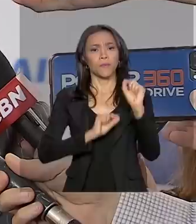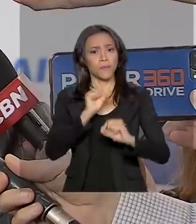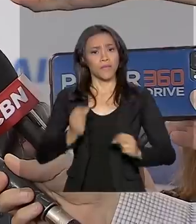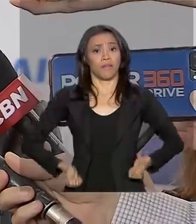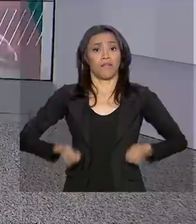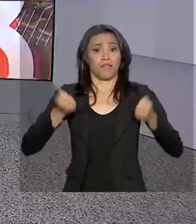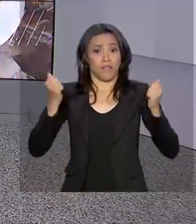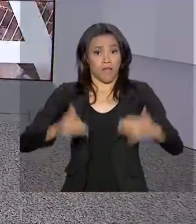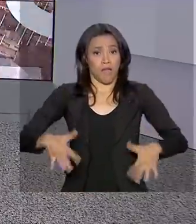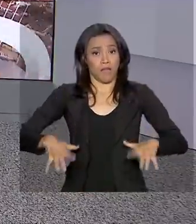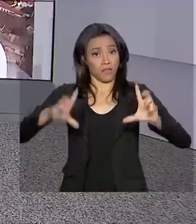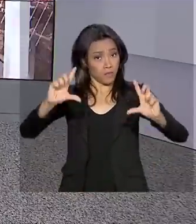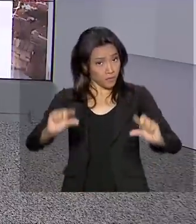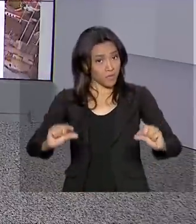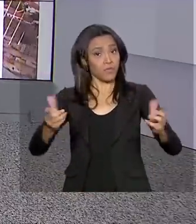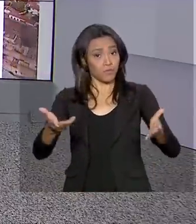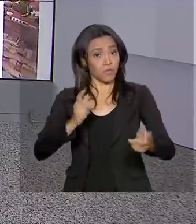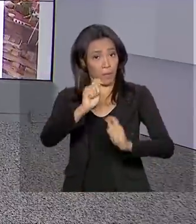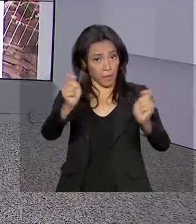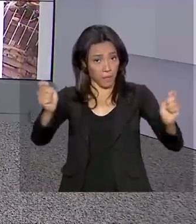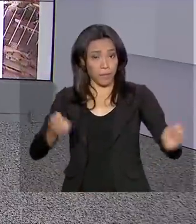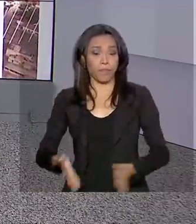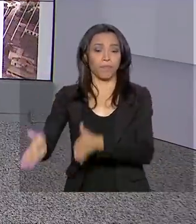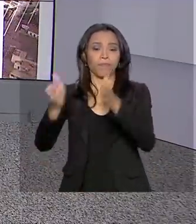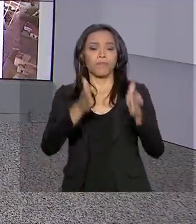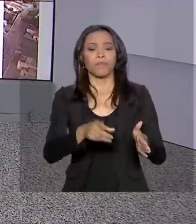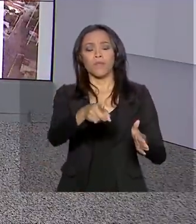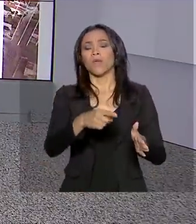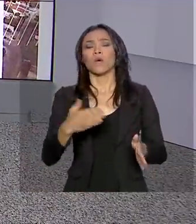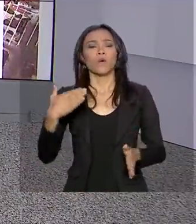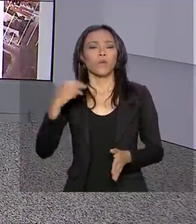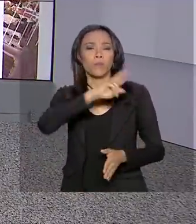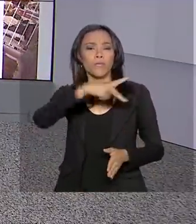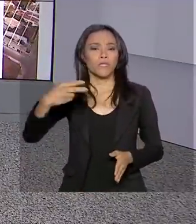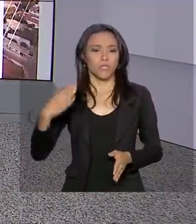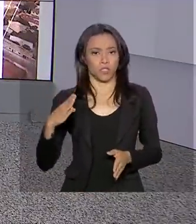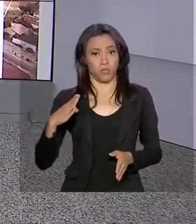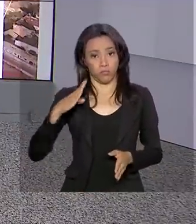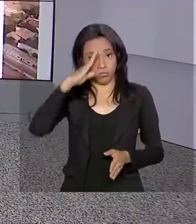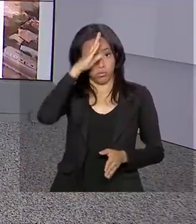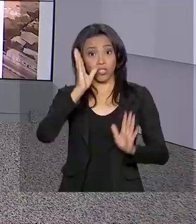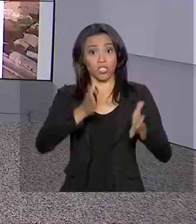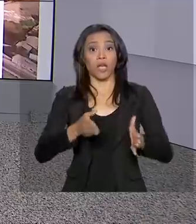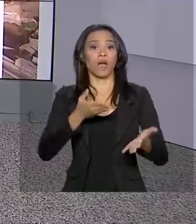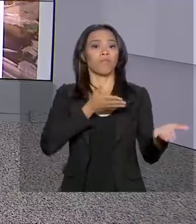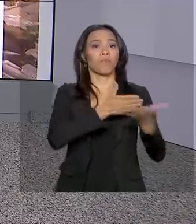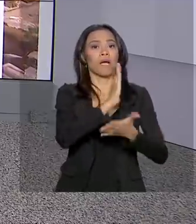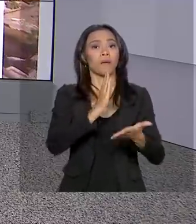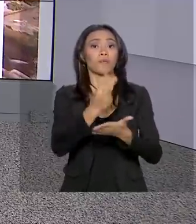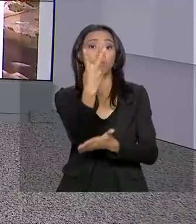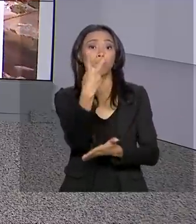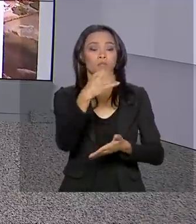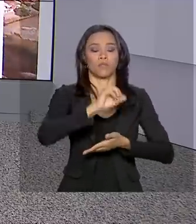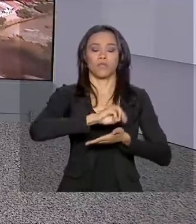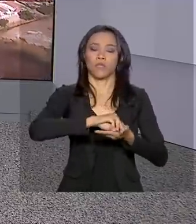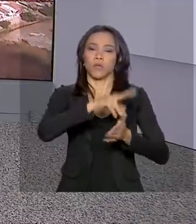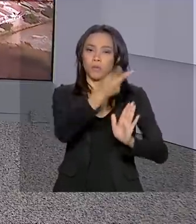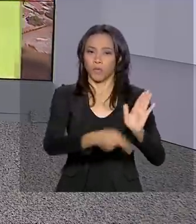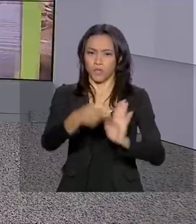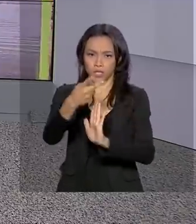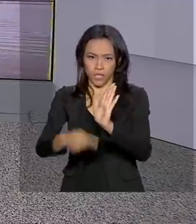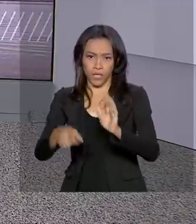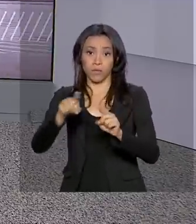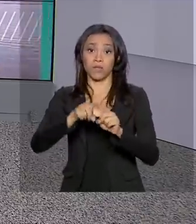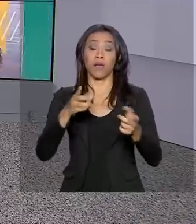despesas. O presidente Jair Bolsonaro sancionou dois projetos que fortalecem a lei Maria da Penha. Um deles